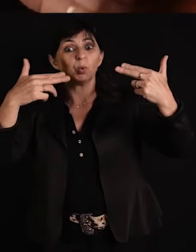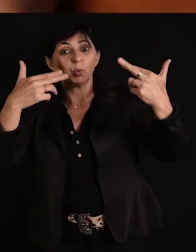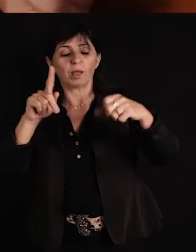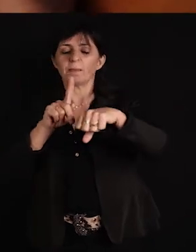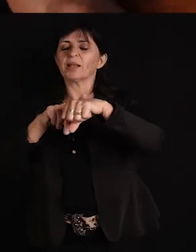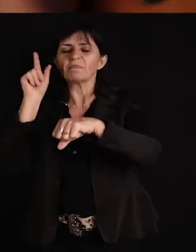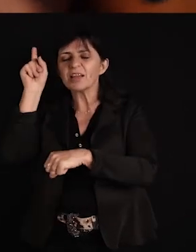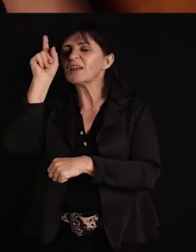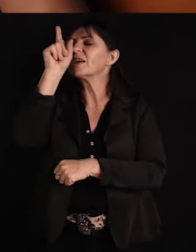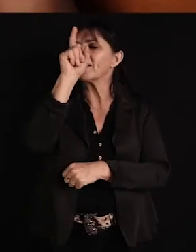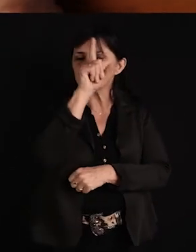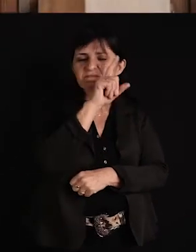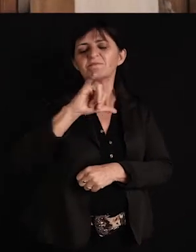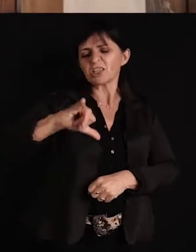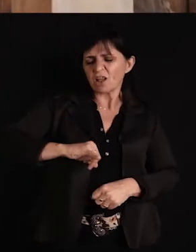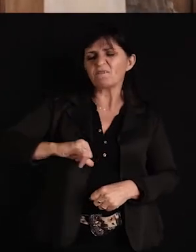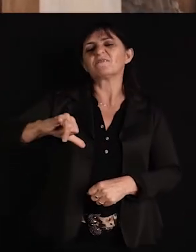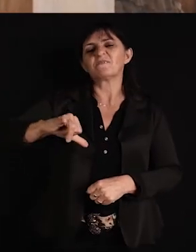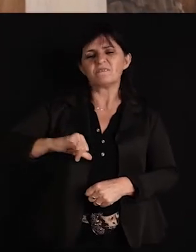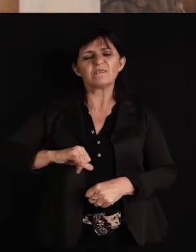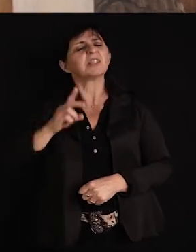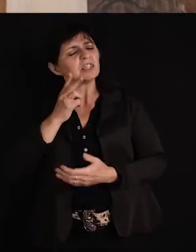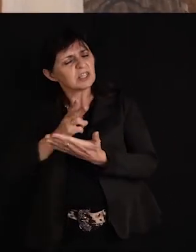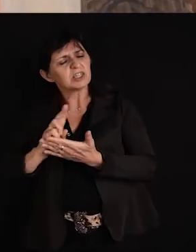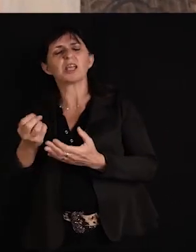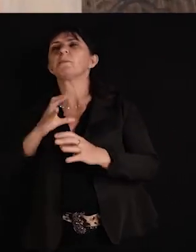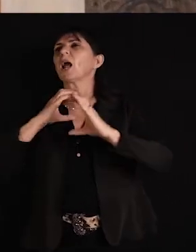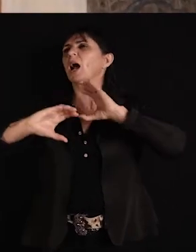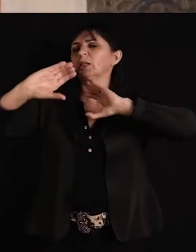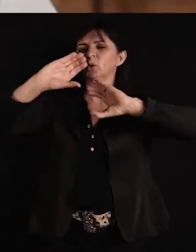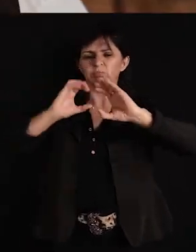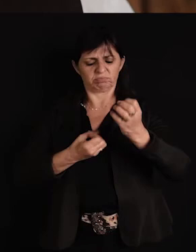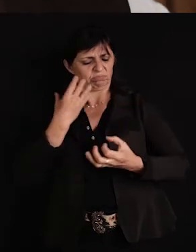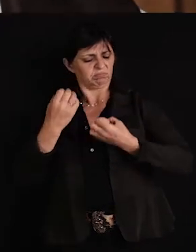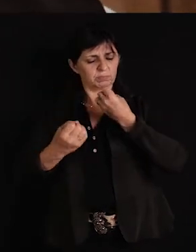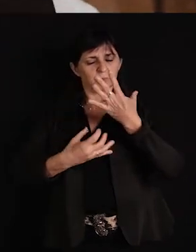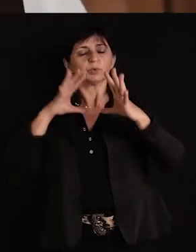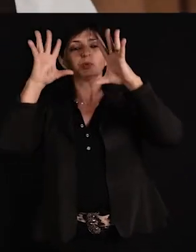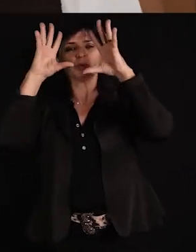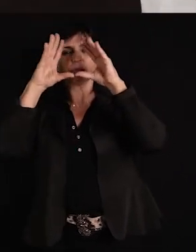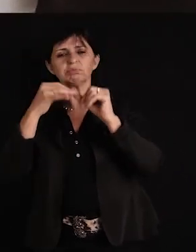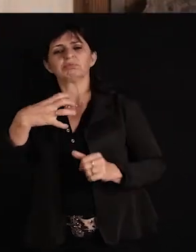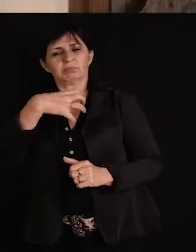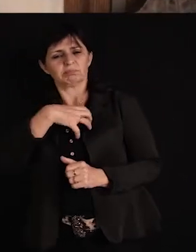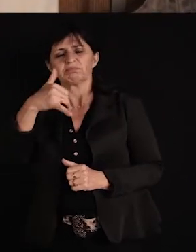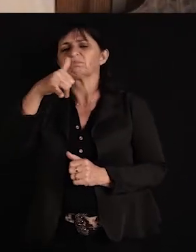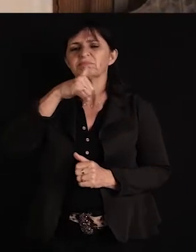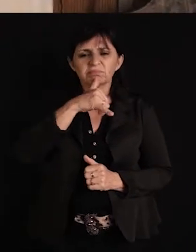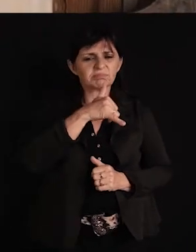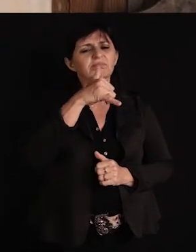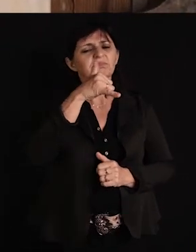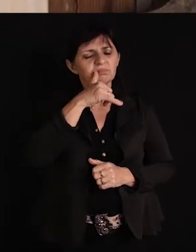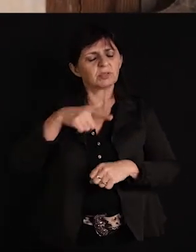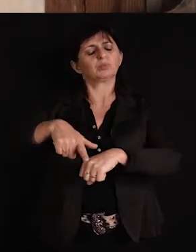horas doloridas de recuerdos Eu me emborracho de cantigas e poesias E nessas noites quando me sinto alpendo Eu